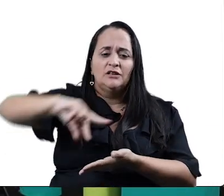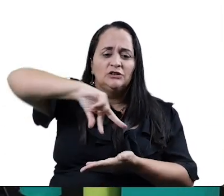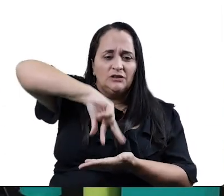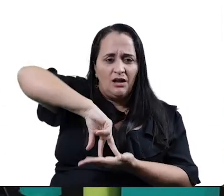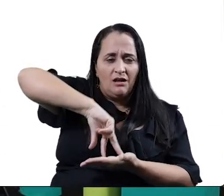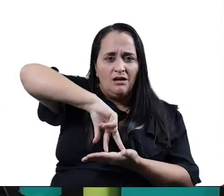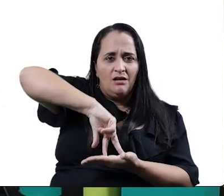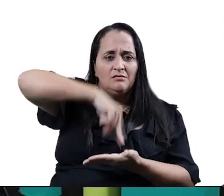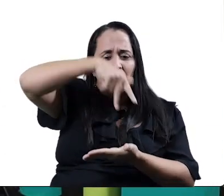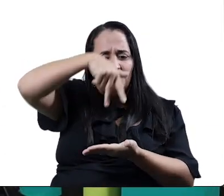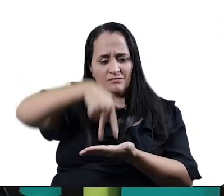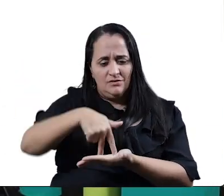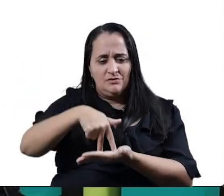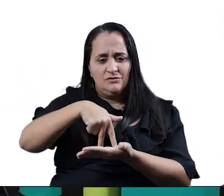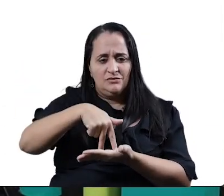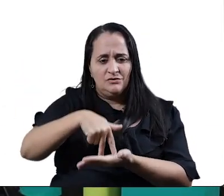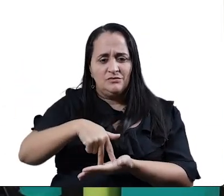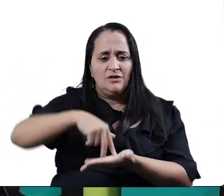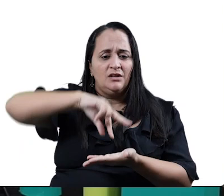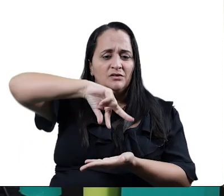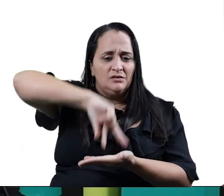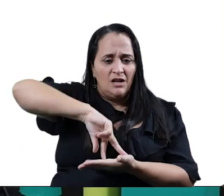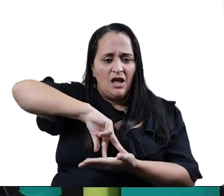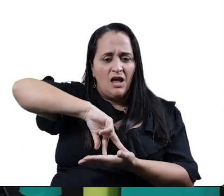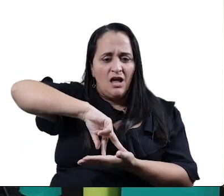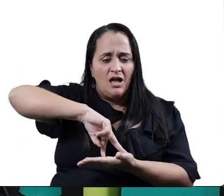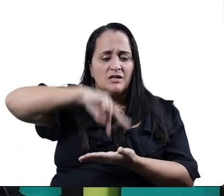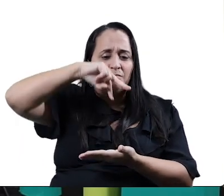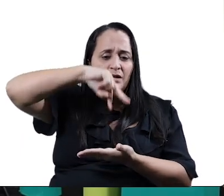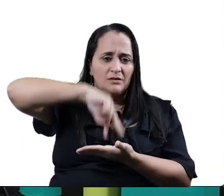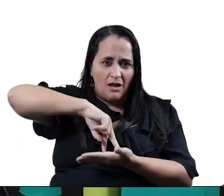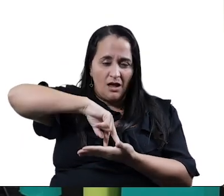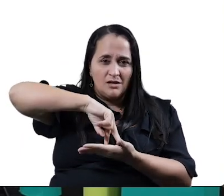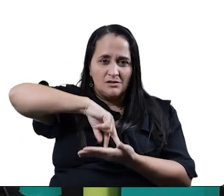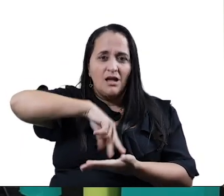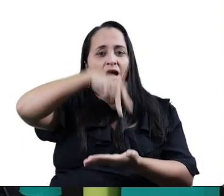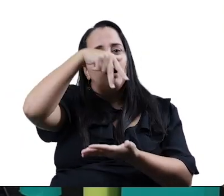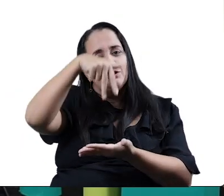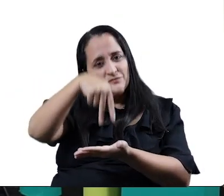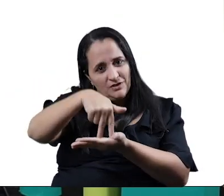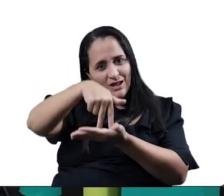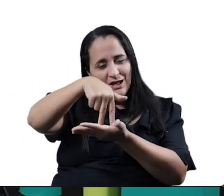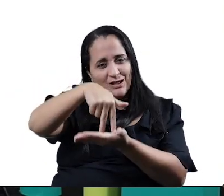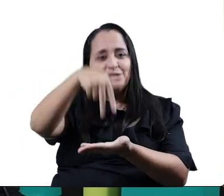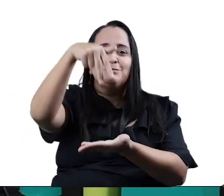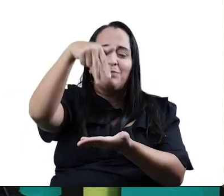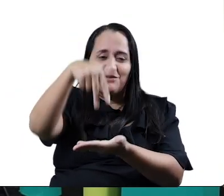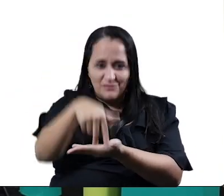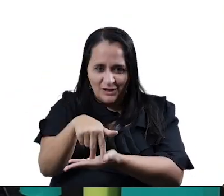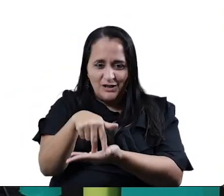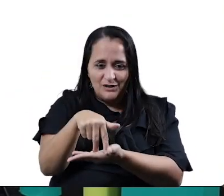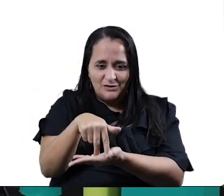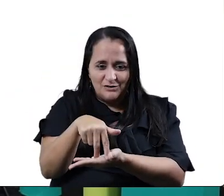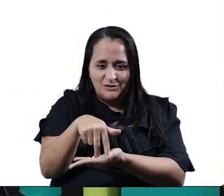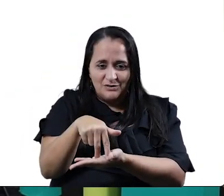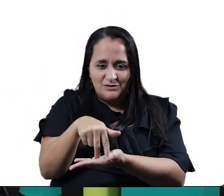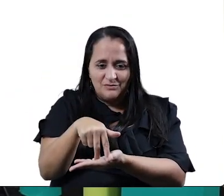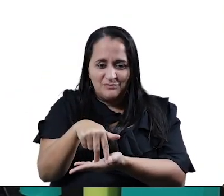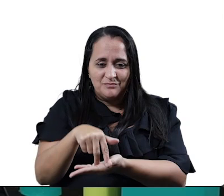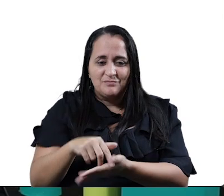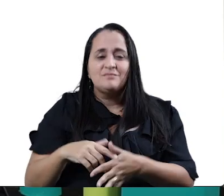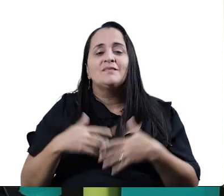trás. É de frente para frente. É de trás para trás. É de frente para